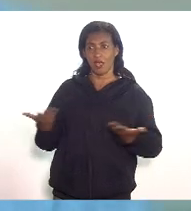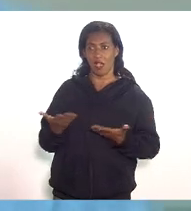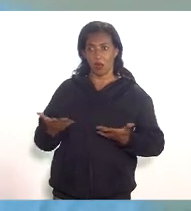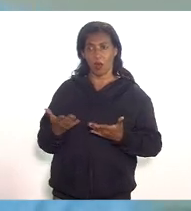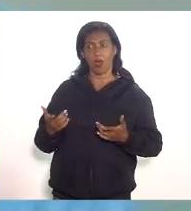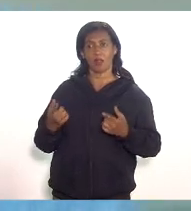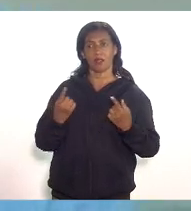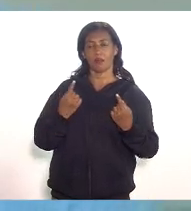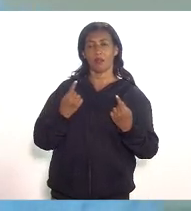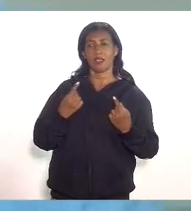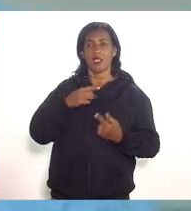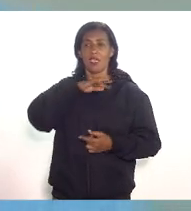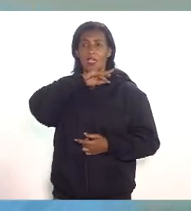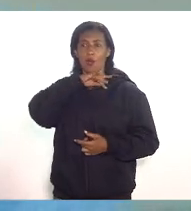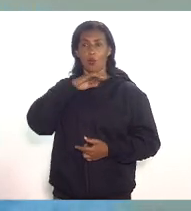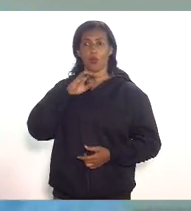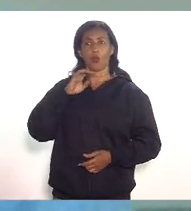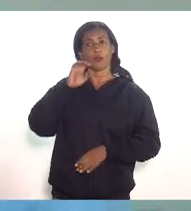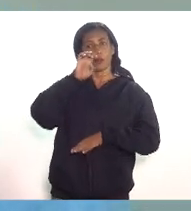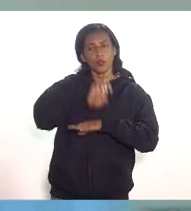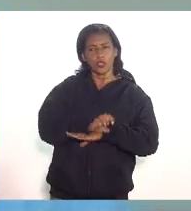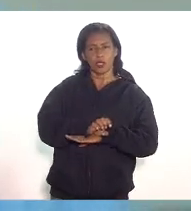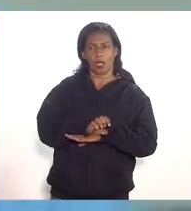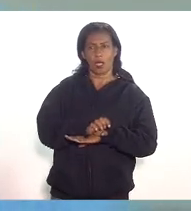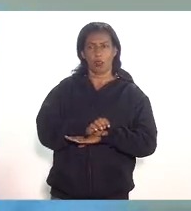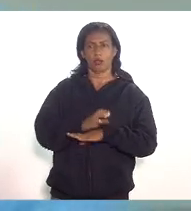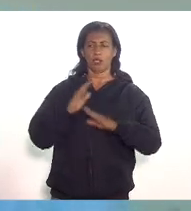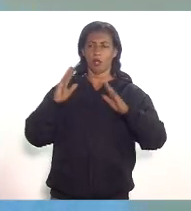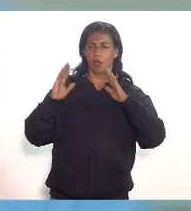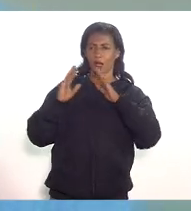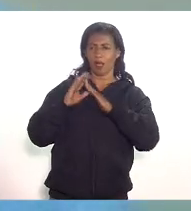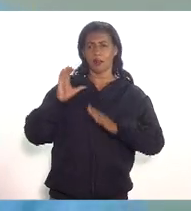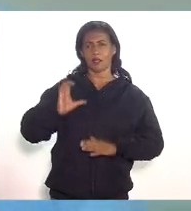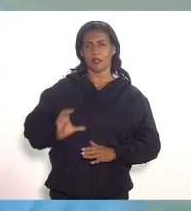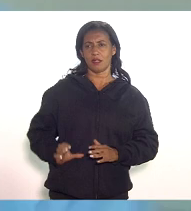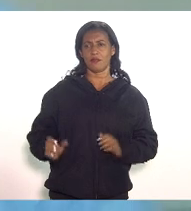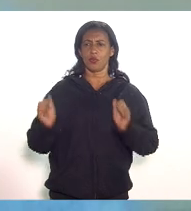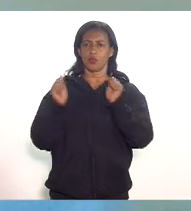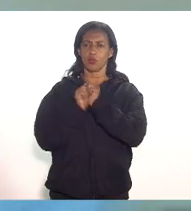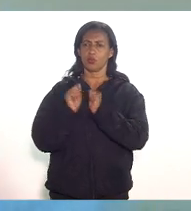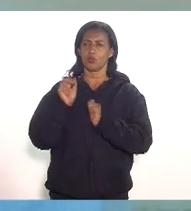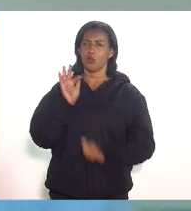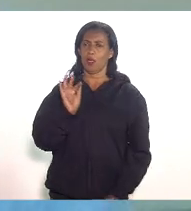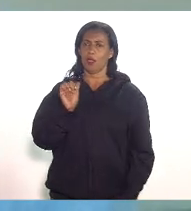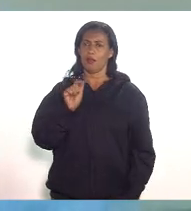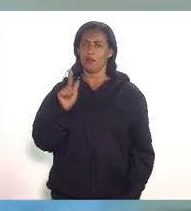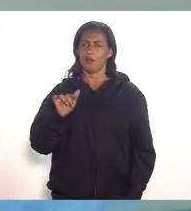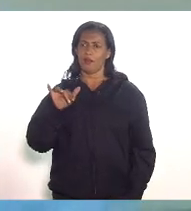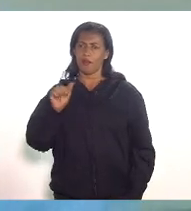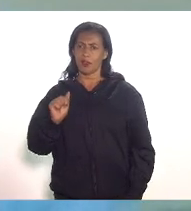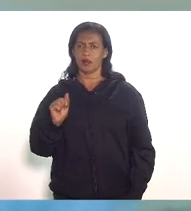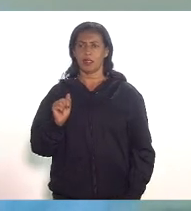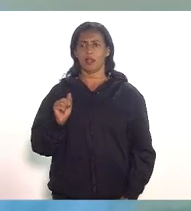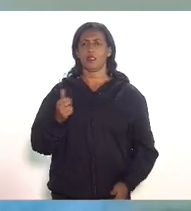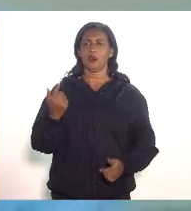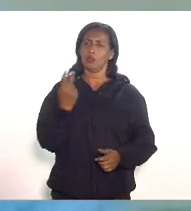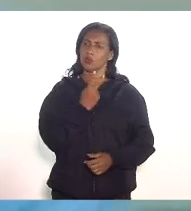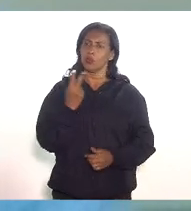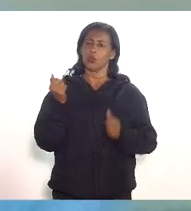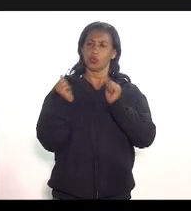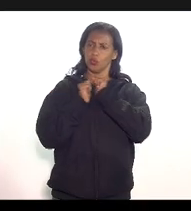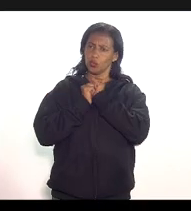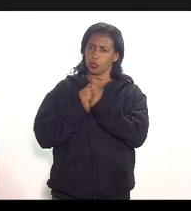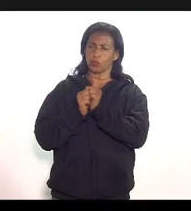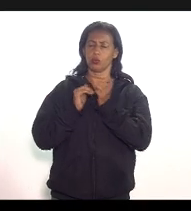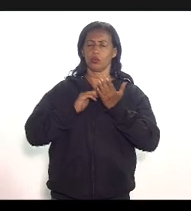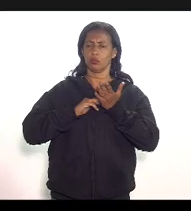um compromisso aqui de que a Casa Civil junto com o desenvolvimento junto com a Fazenda nos envia esses todos deputado Luiz